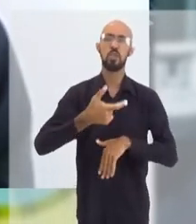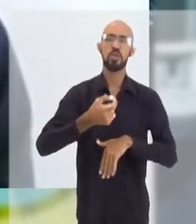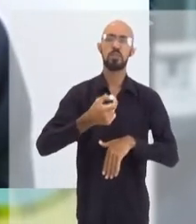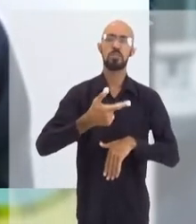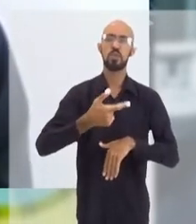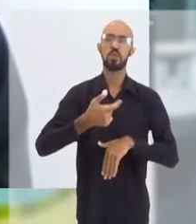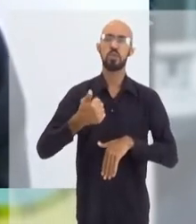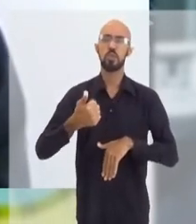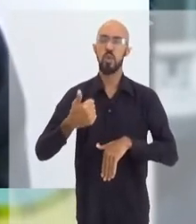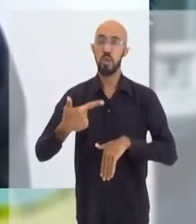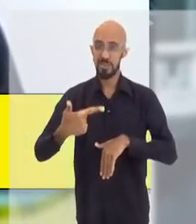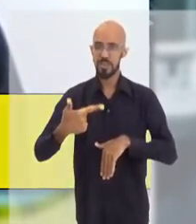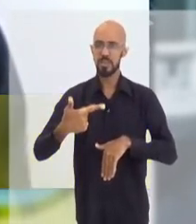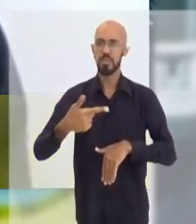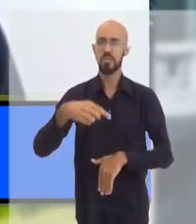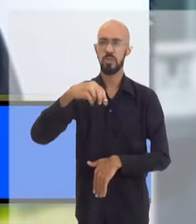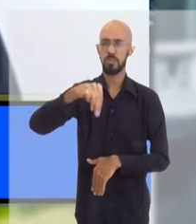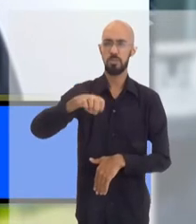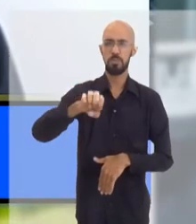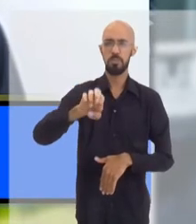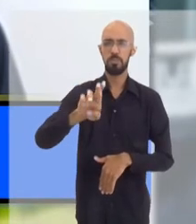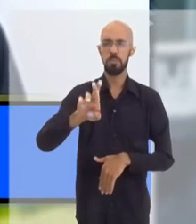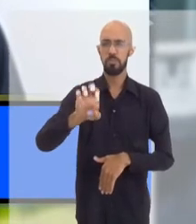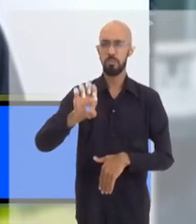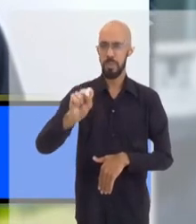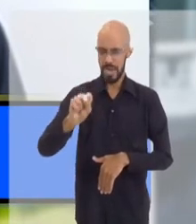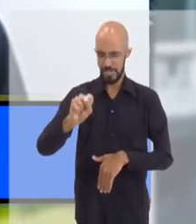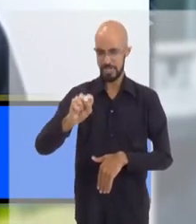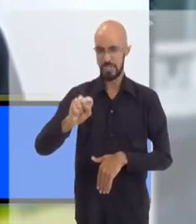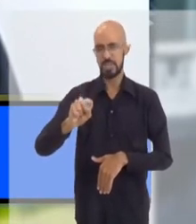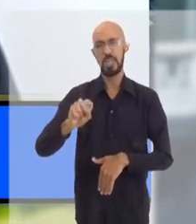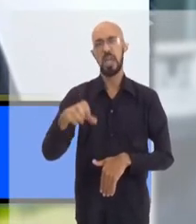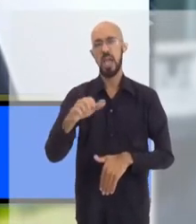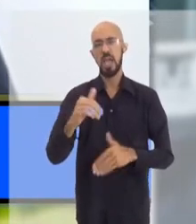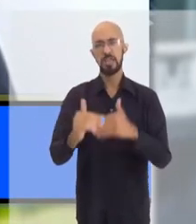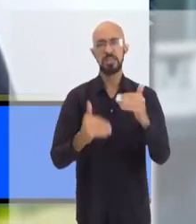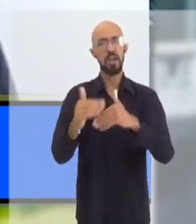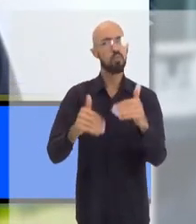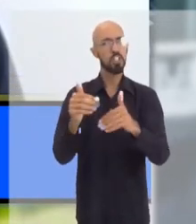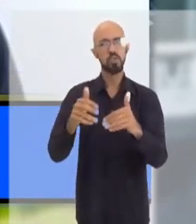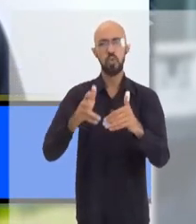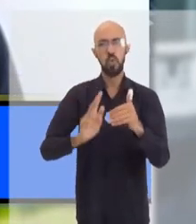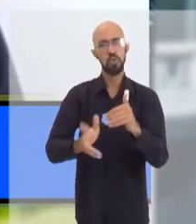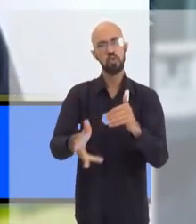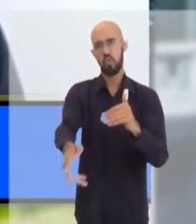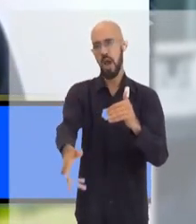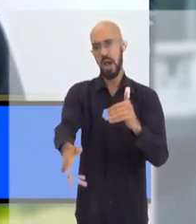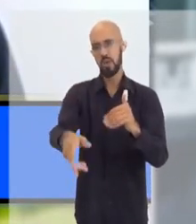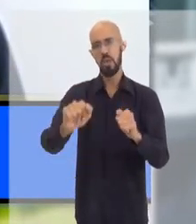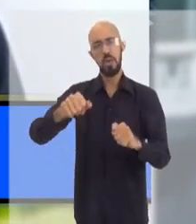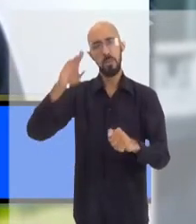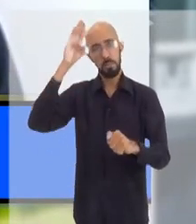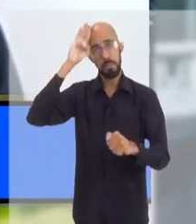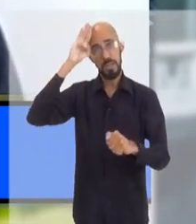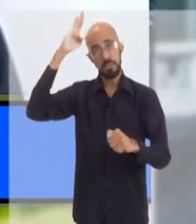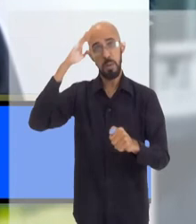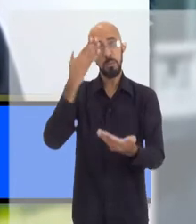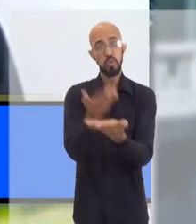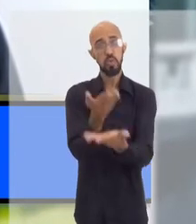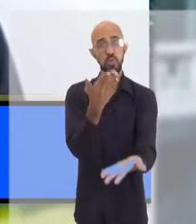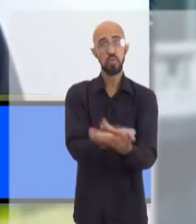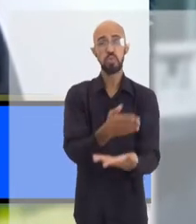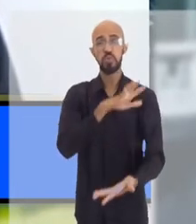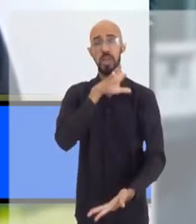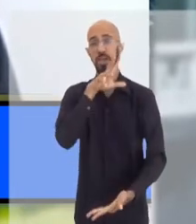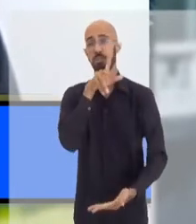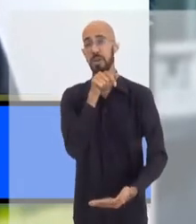2012 do MERS, do coronavírus do Oriente Médio, esses avanços continuaram especialmente em modelos animais